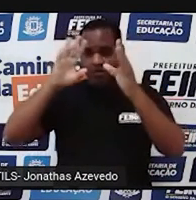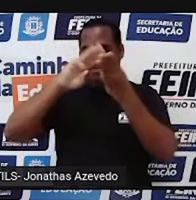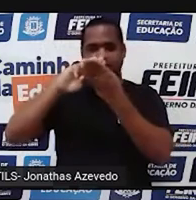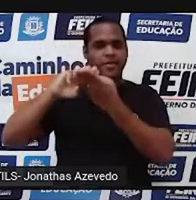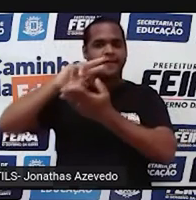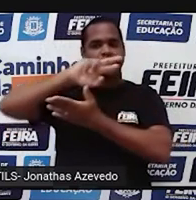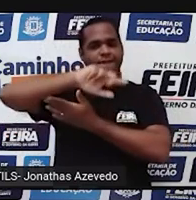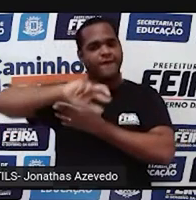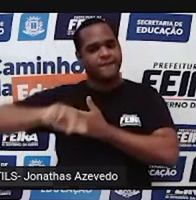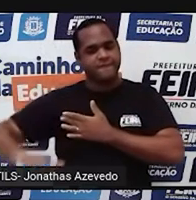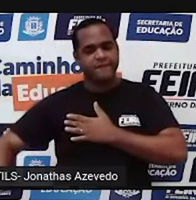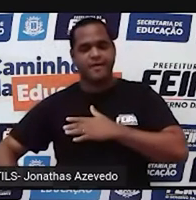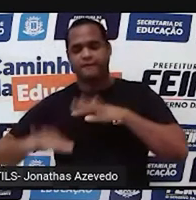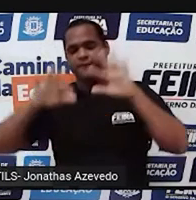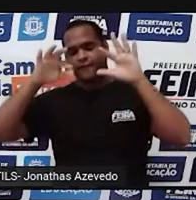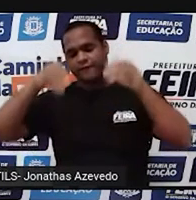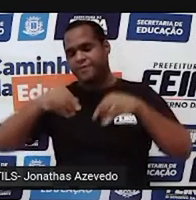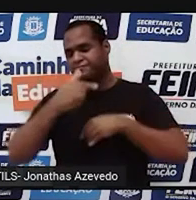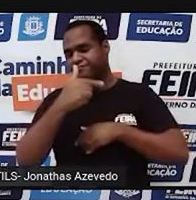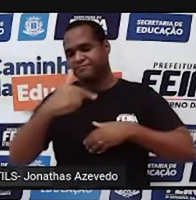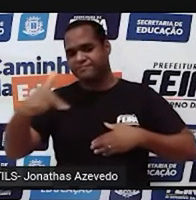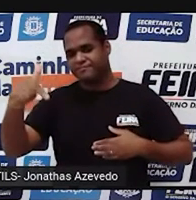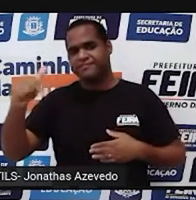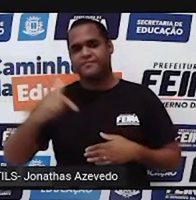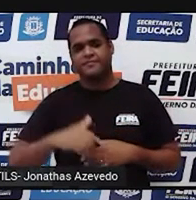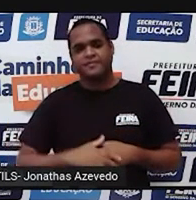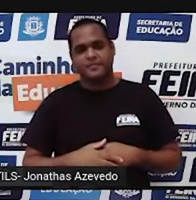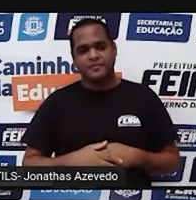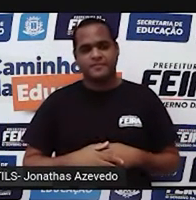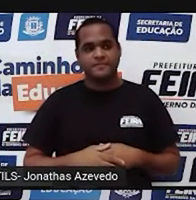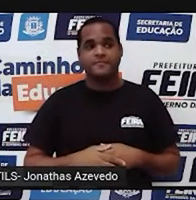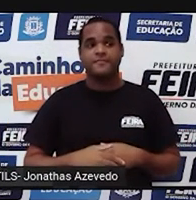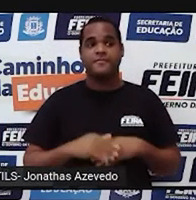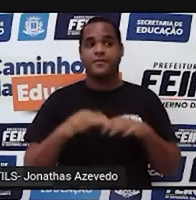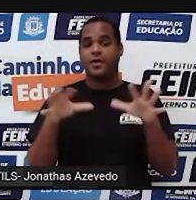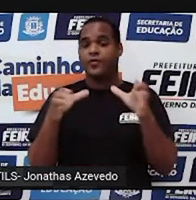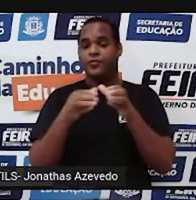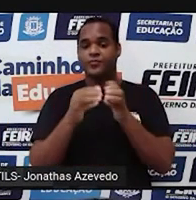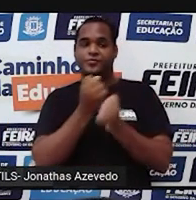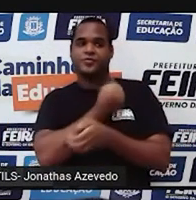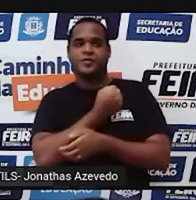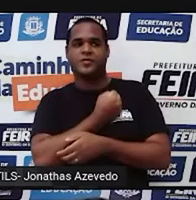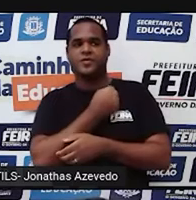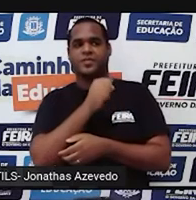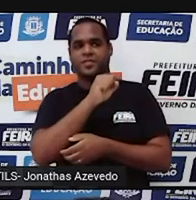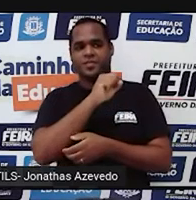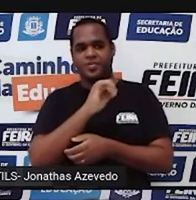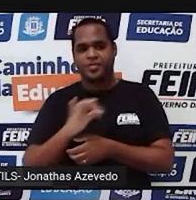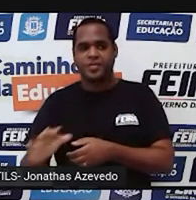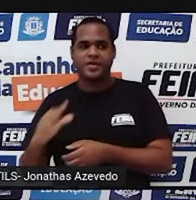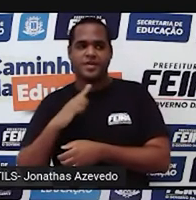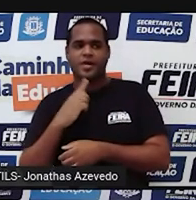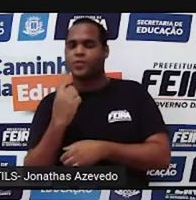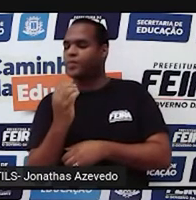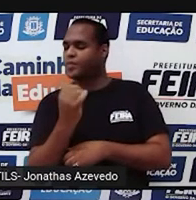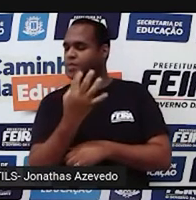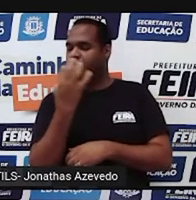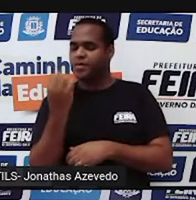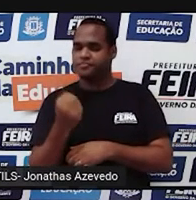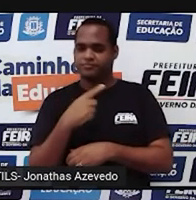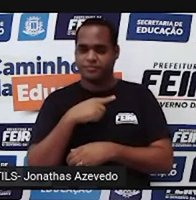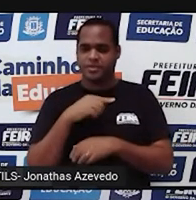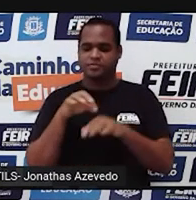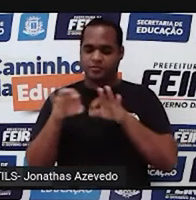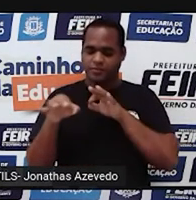isso nunca se acaba. E nesse conjunto de números, a gente consegue sair escrevendo assim, de 1 por 1, em ordem.